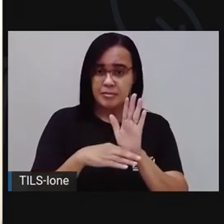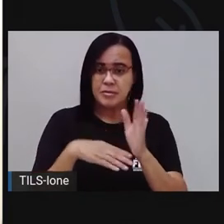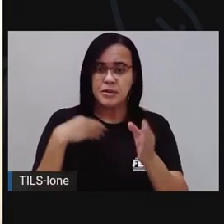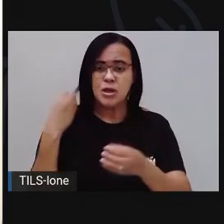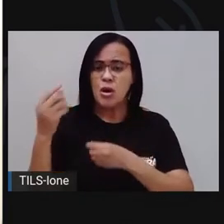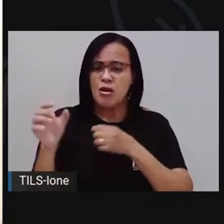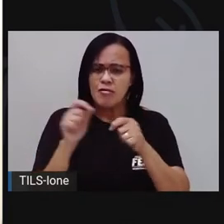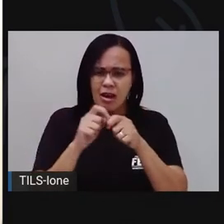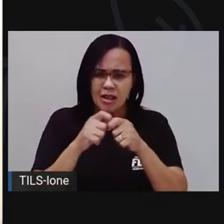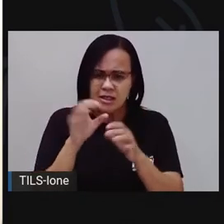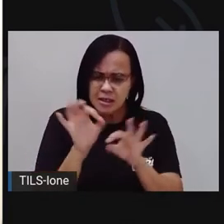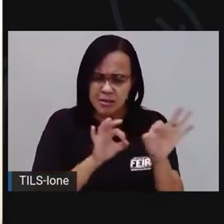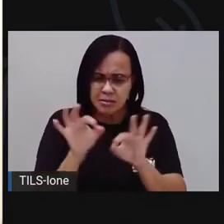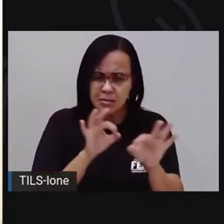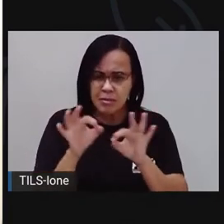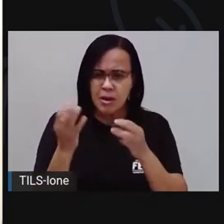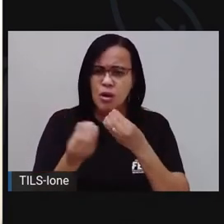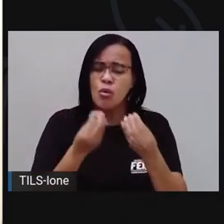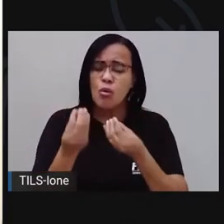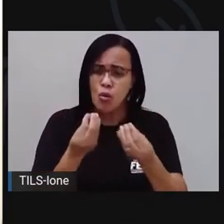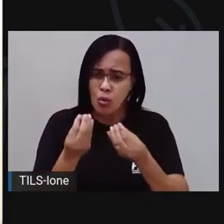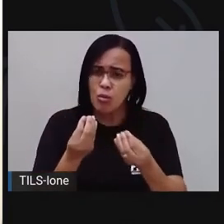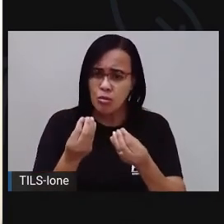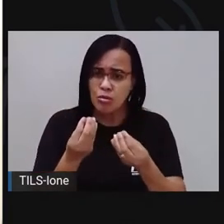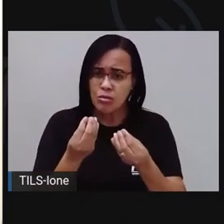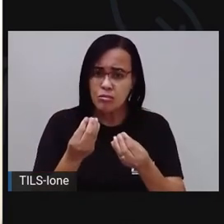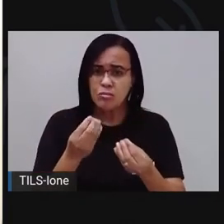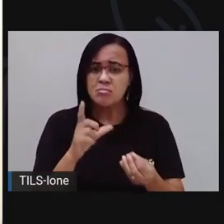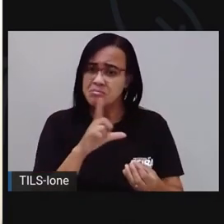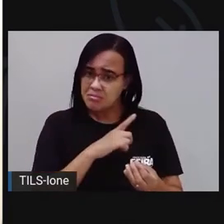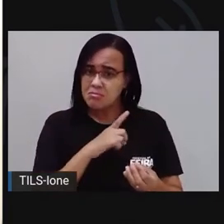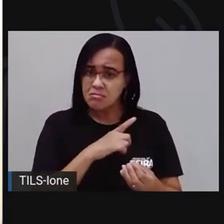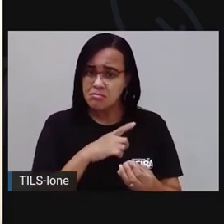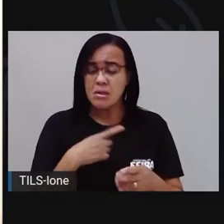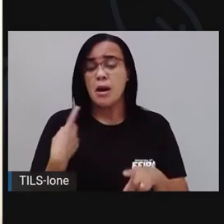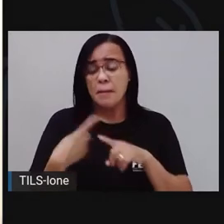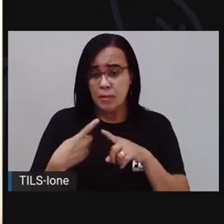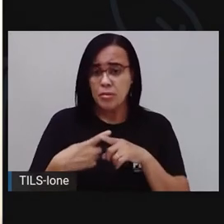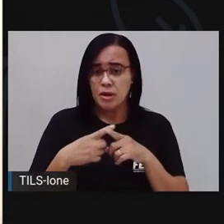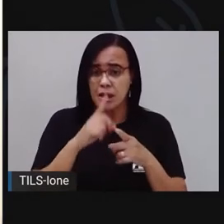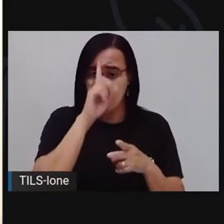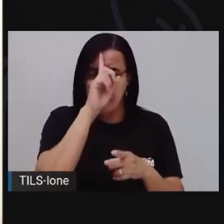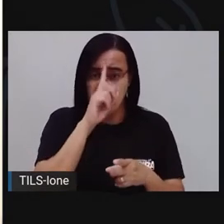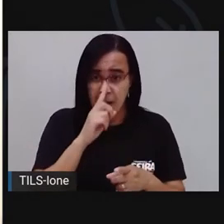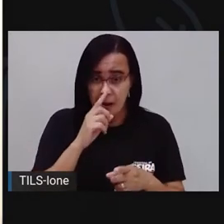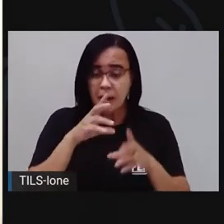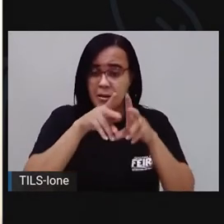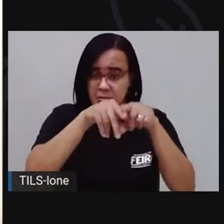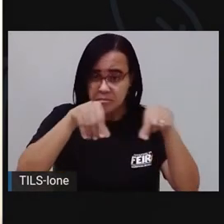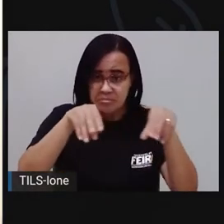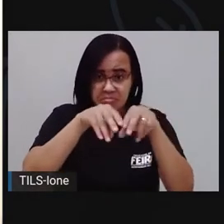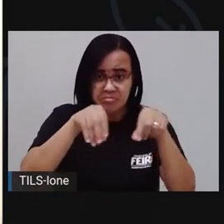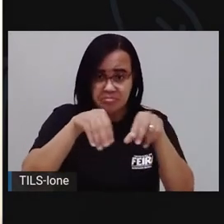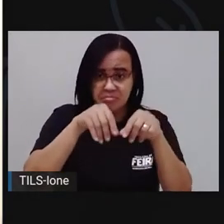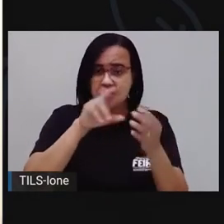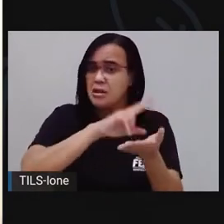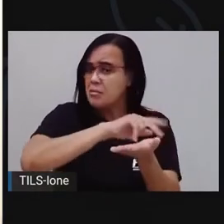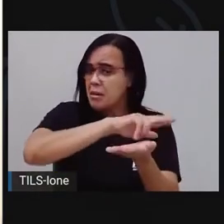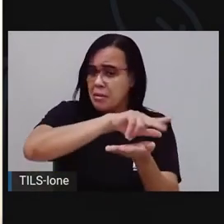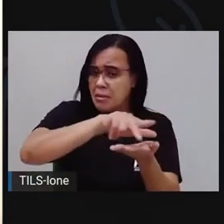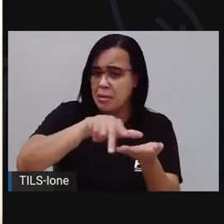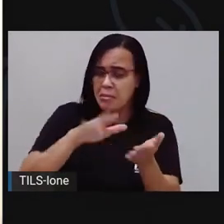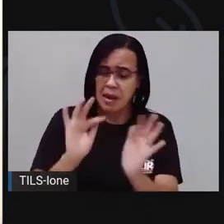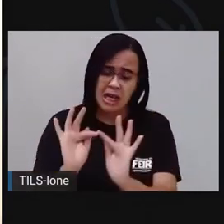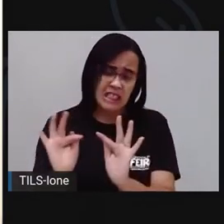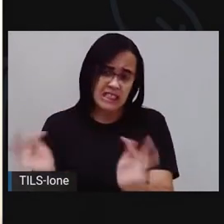preparo tradicional. Porque existem diversos tipos de cuscuz, né? A gente vai fazer o nordestino que é aquele puro, simples. Mas você pode